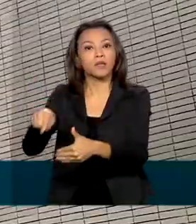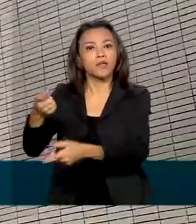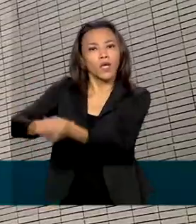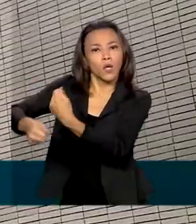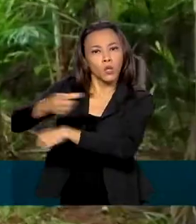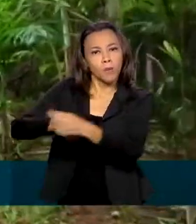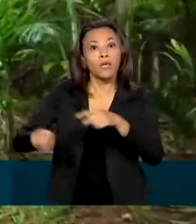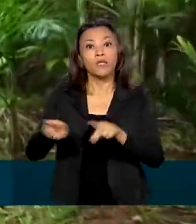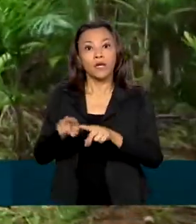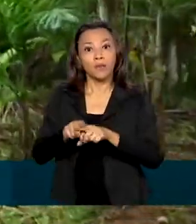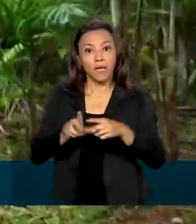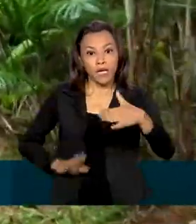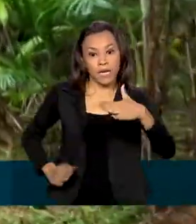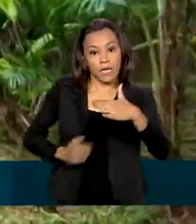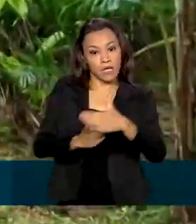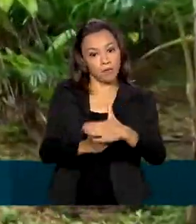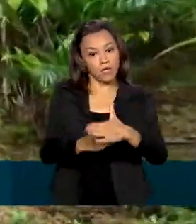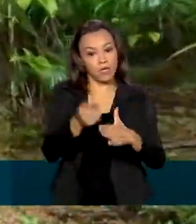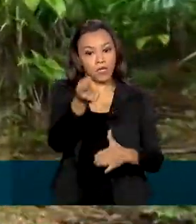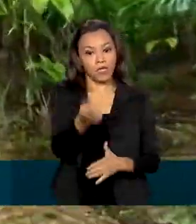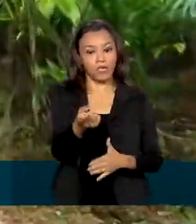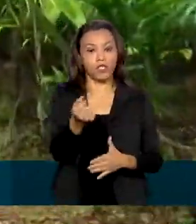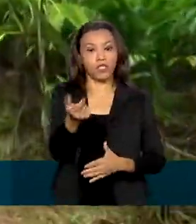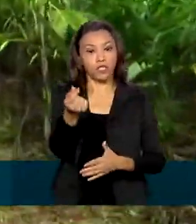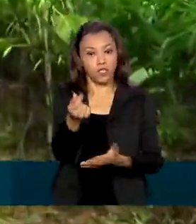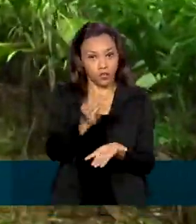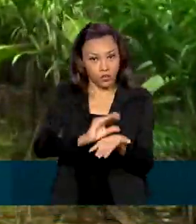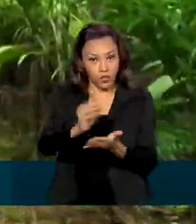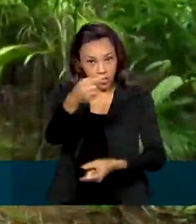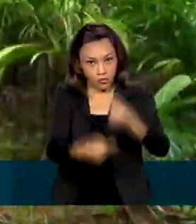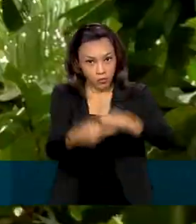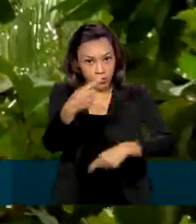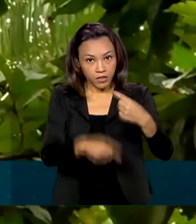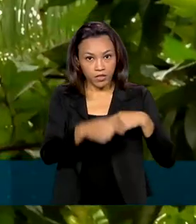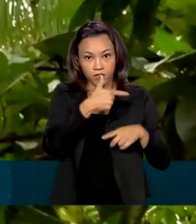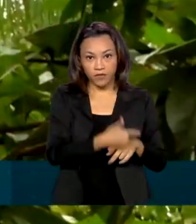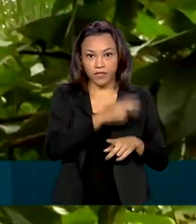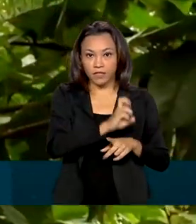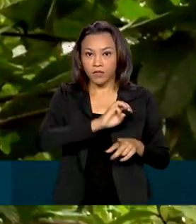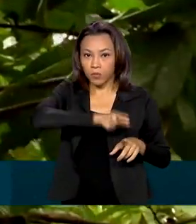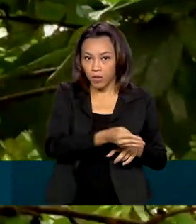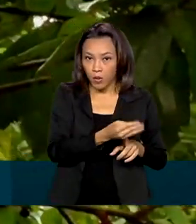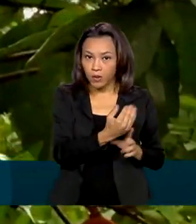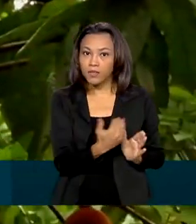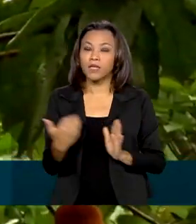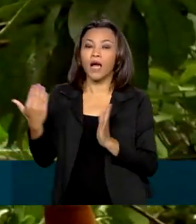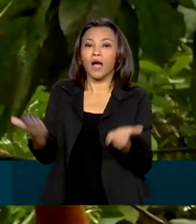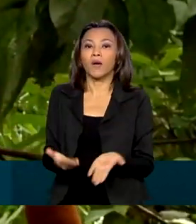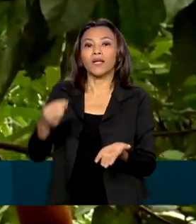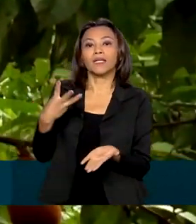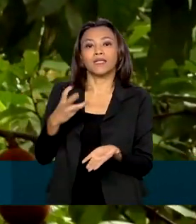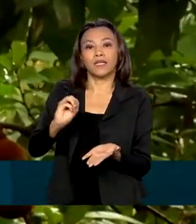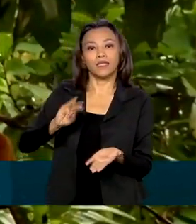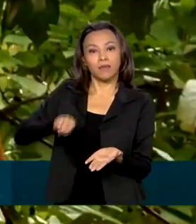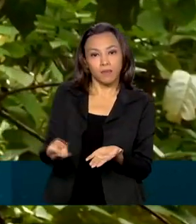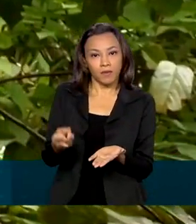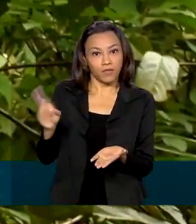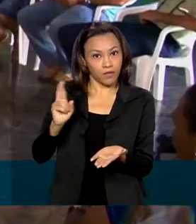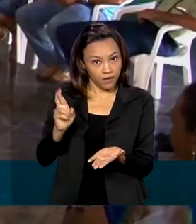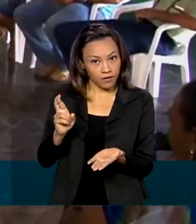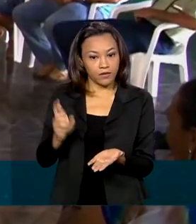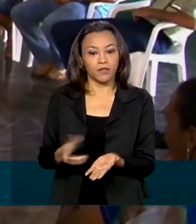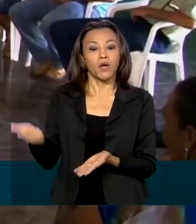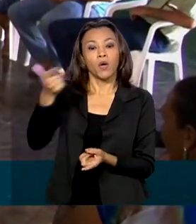limite orçamentário da política de garantia dos preços mínimos de R$ 25 milhões para R$ 30 milhões. Com isso,